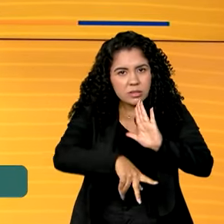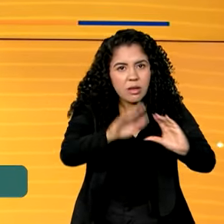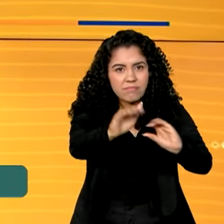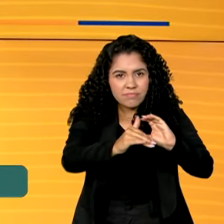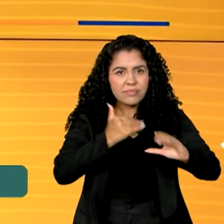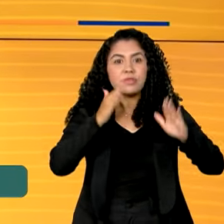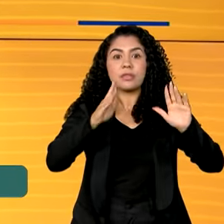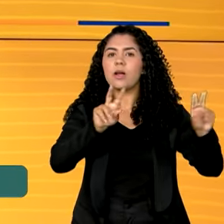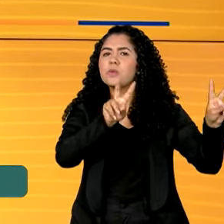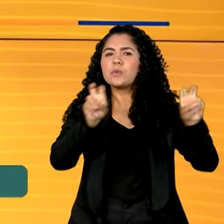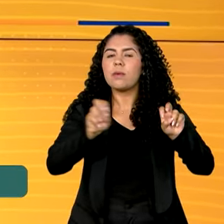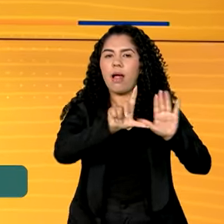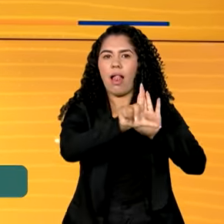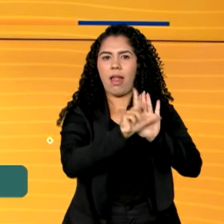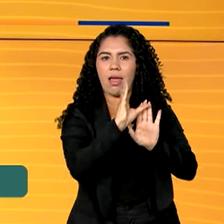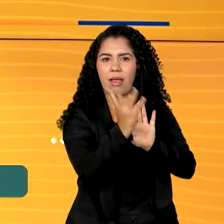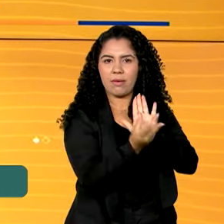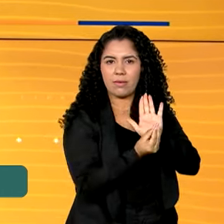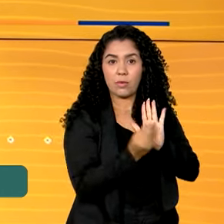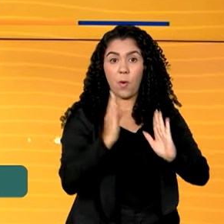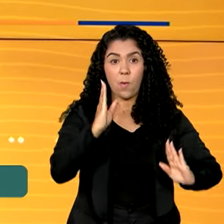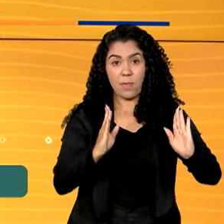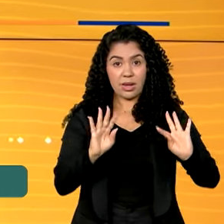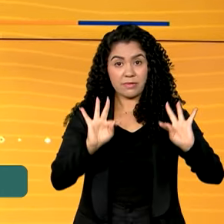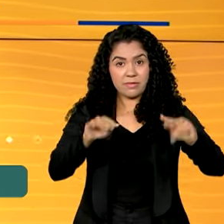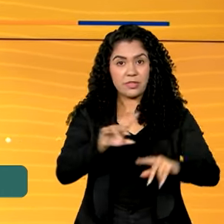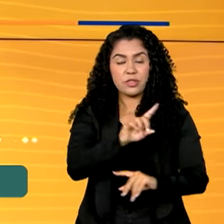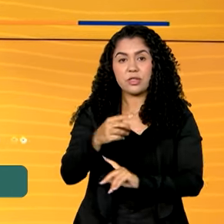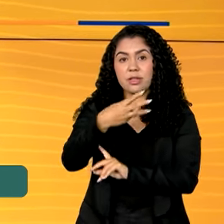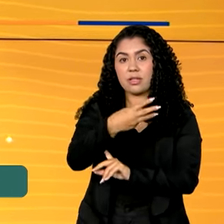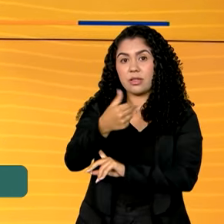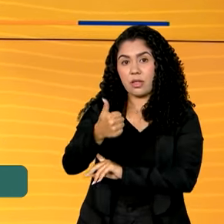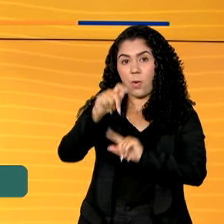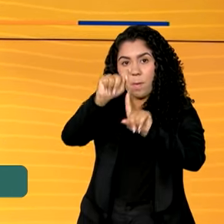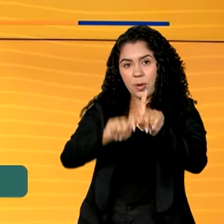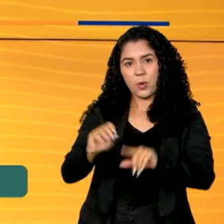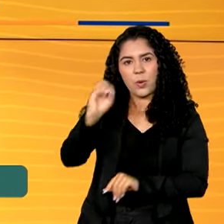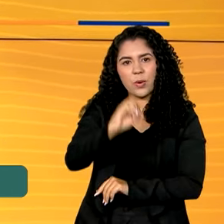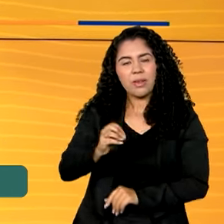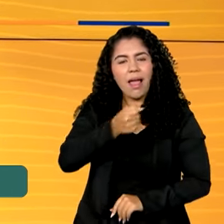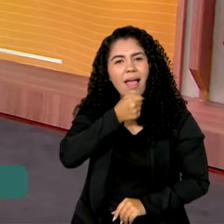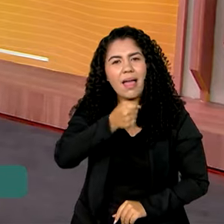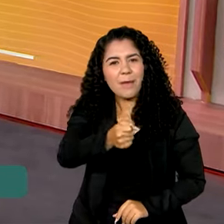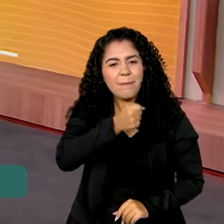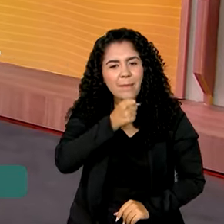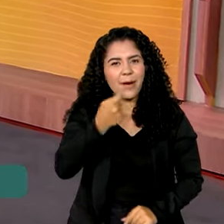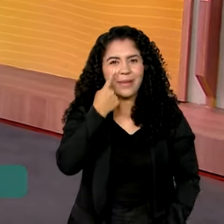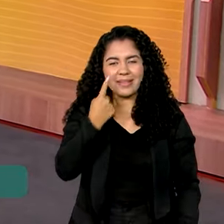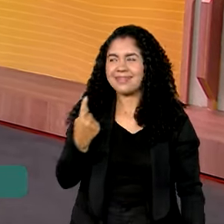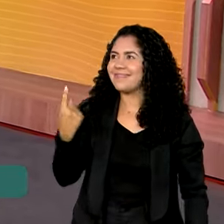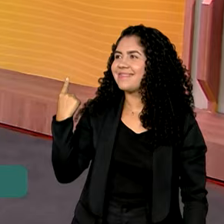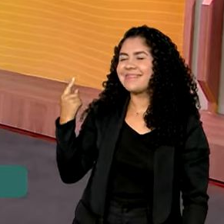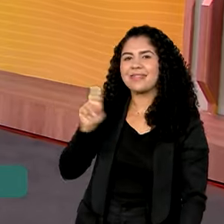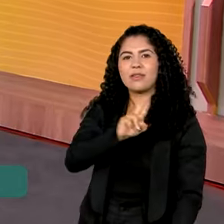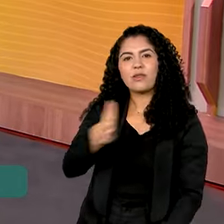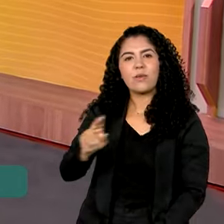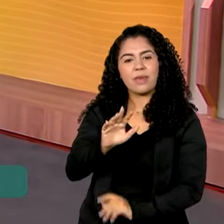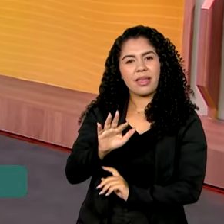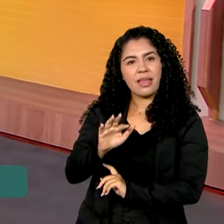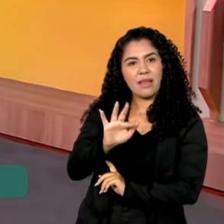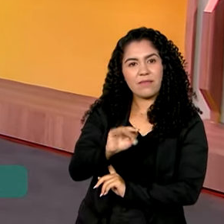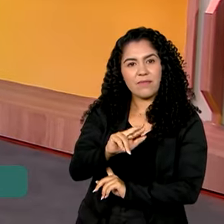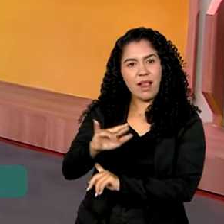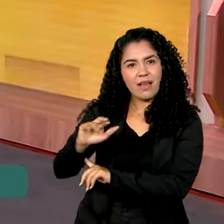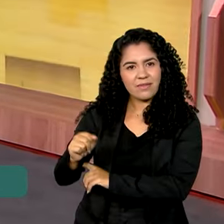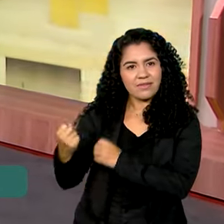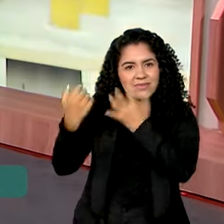a Lei Rouanet. O prazo termina no dia 31 de outubro. A repórter Flávia Grossi tem mais informações para a gente ao